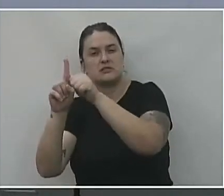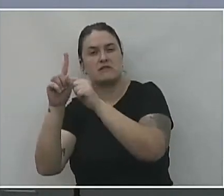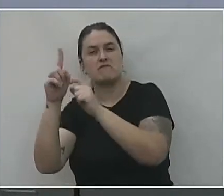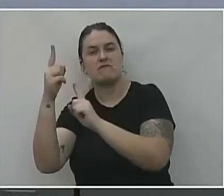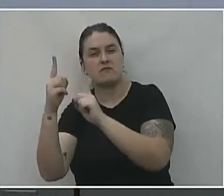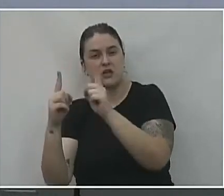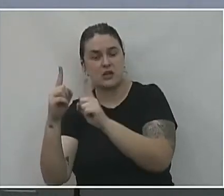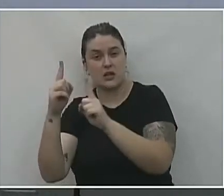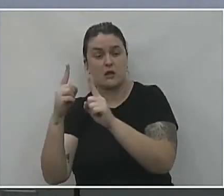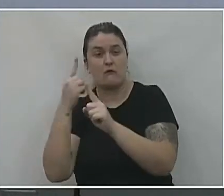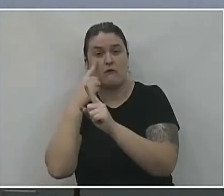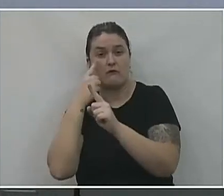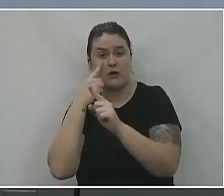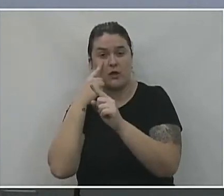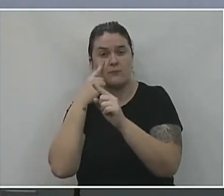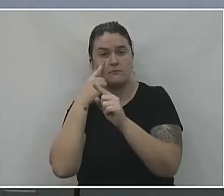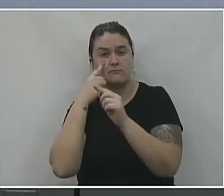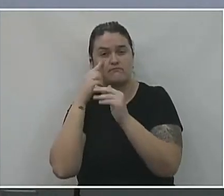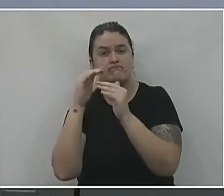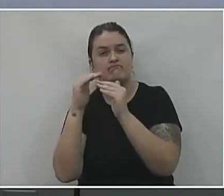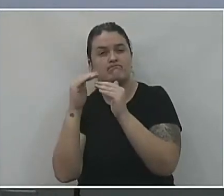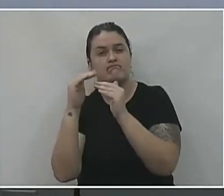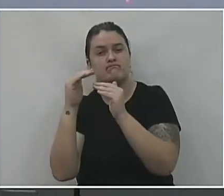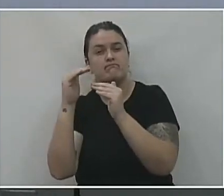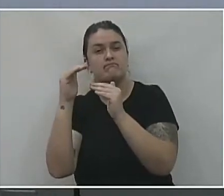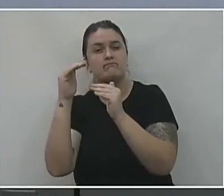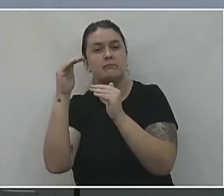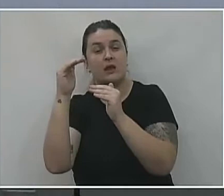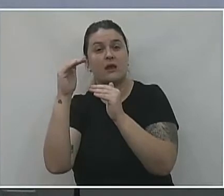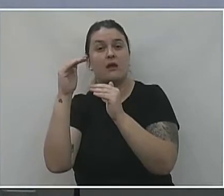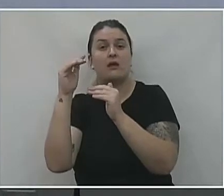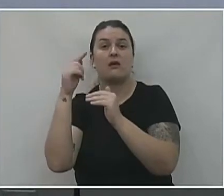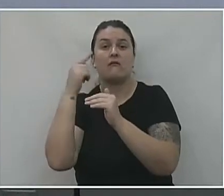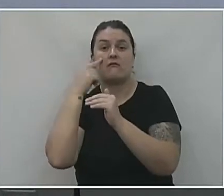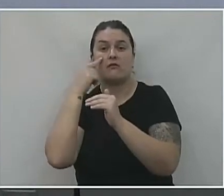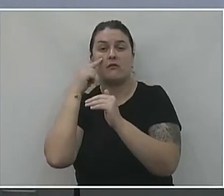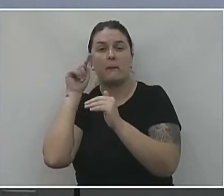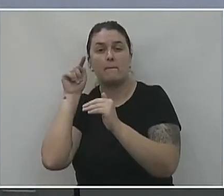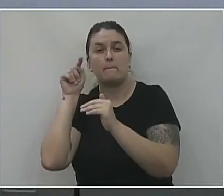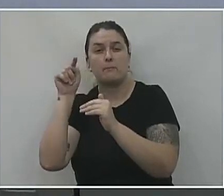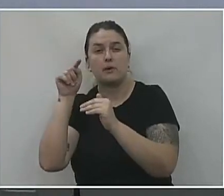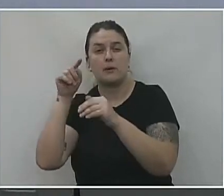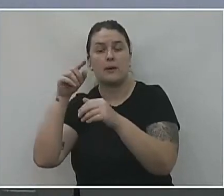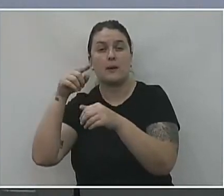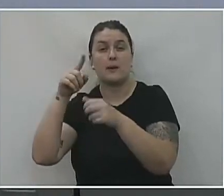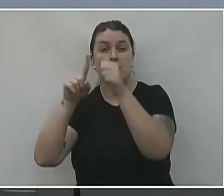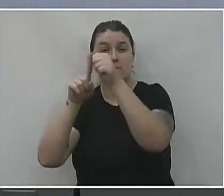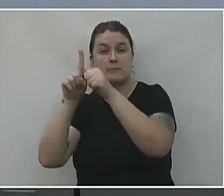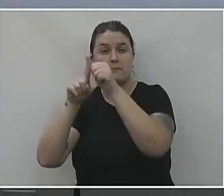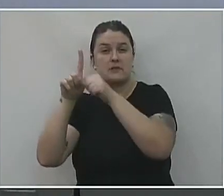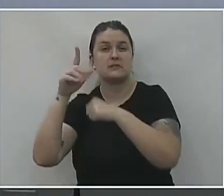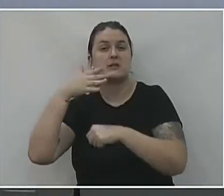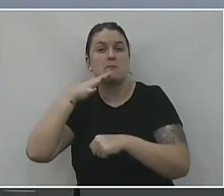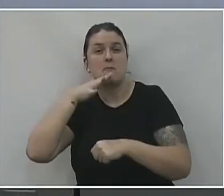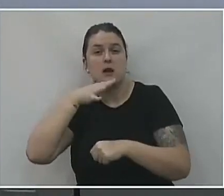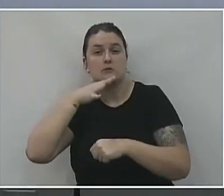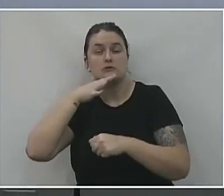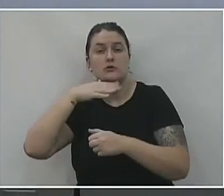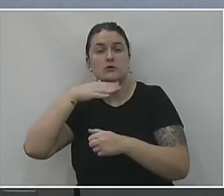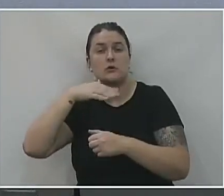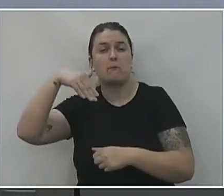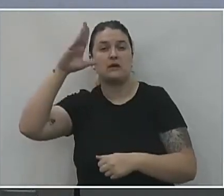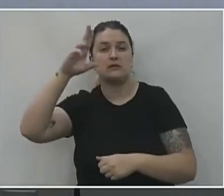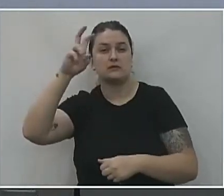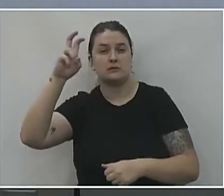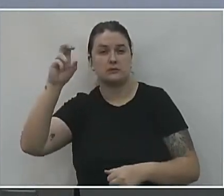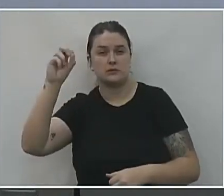quase decrescente, e aqui teve um pico maior aqui para de 50% de aumento, que